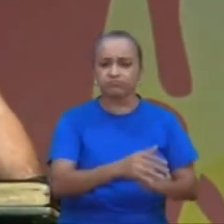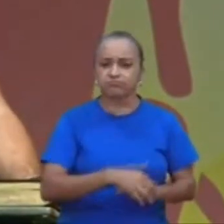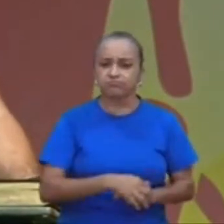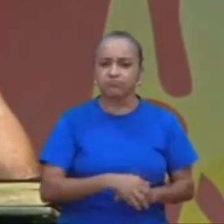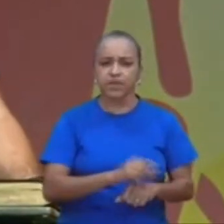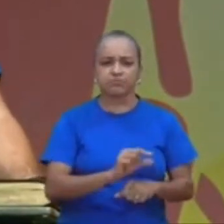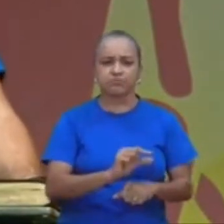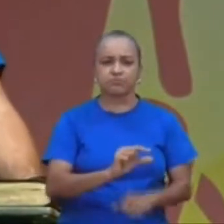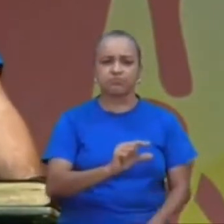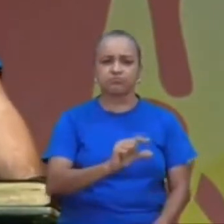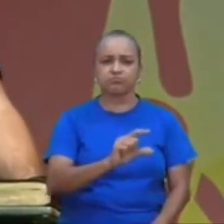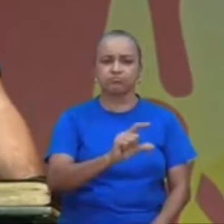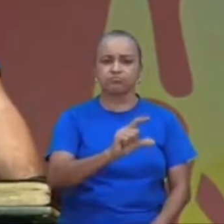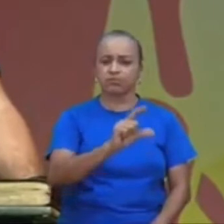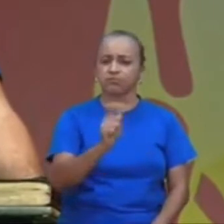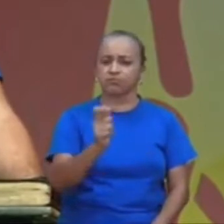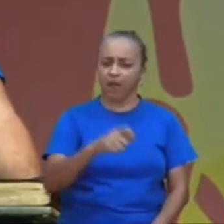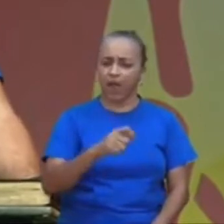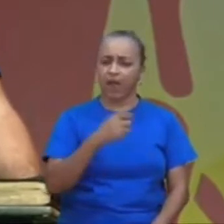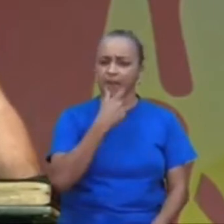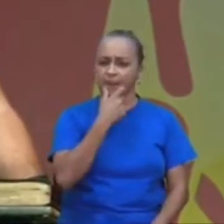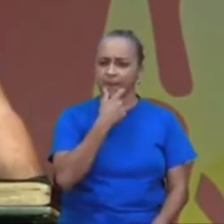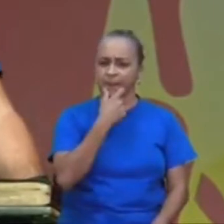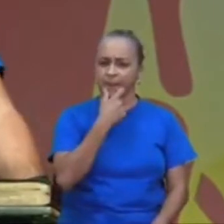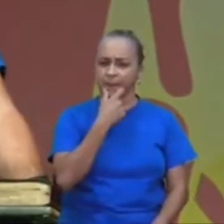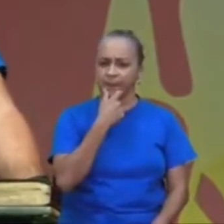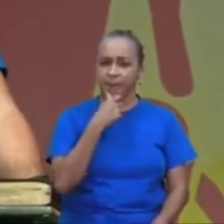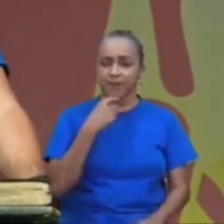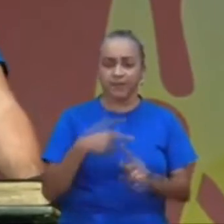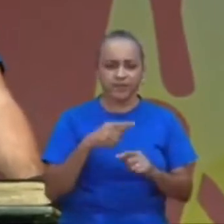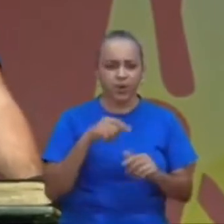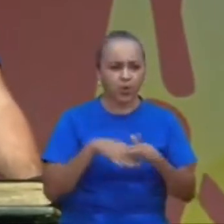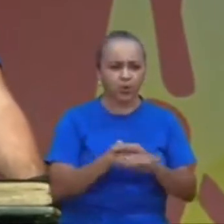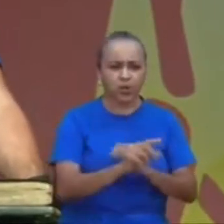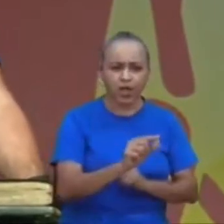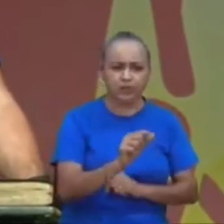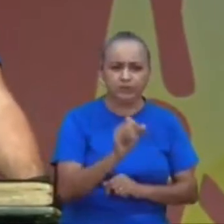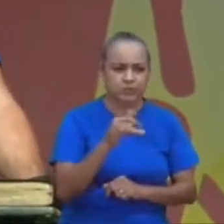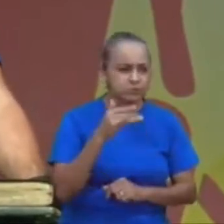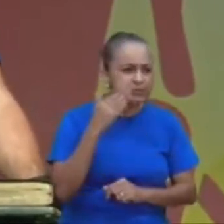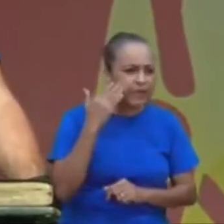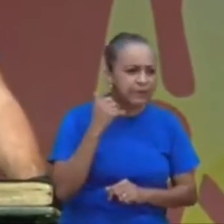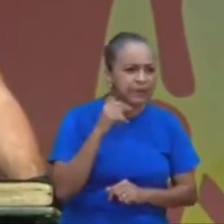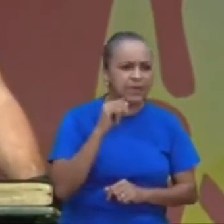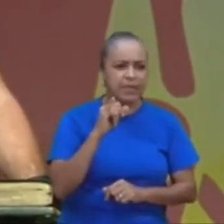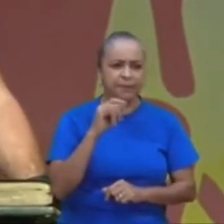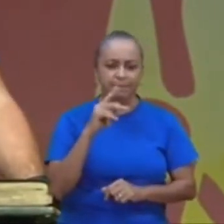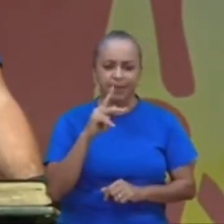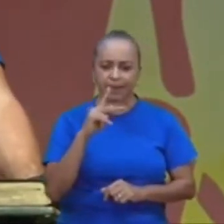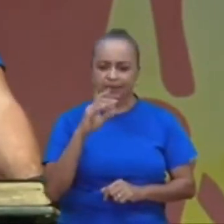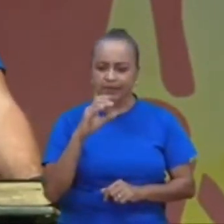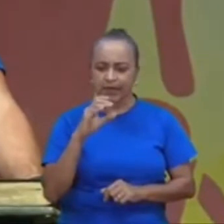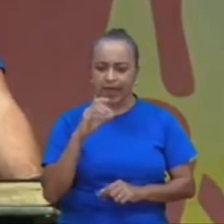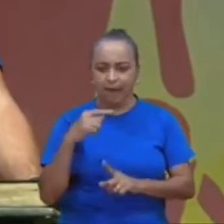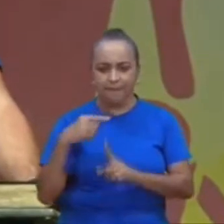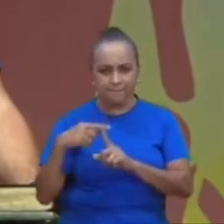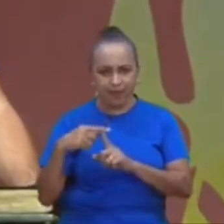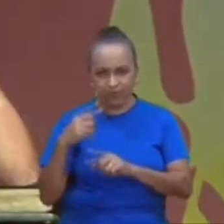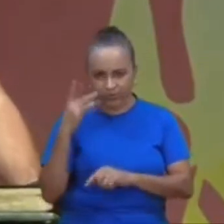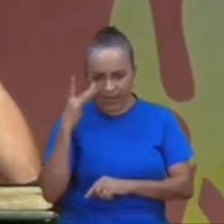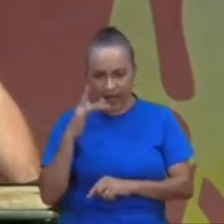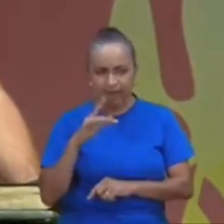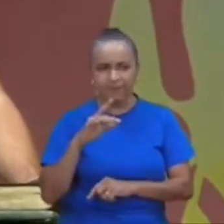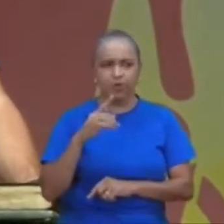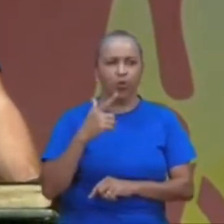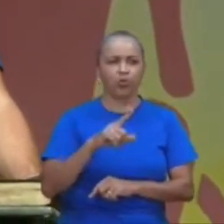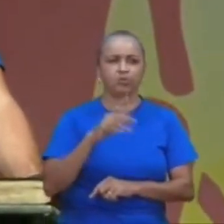só para você ter, porque quando você coloca o dinheiro lá, você vai querer aprender, se você não sabe, que é IPCA mais, ah, tesouro